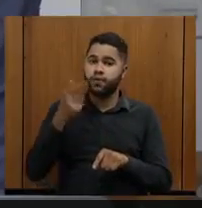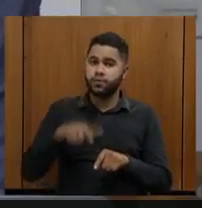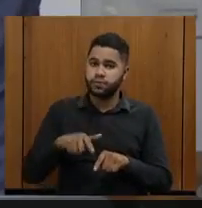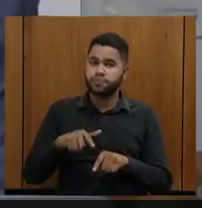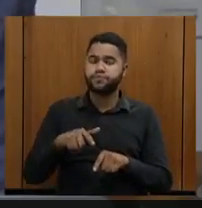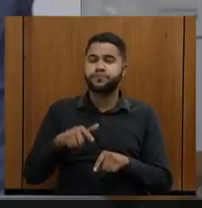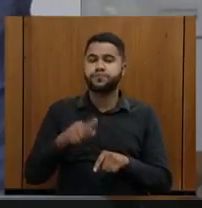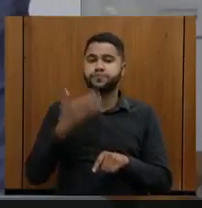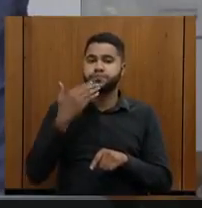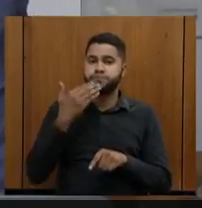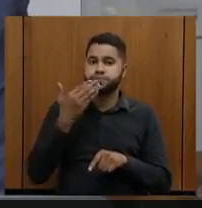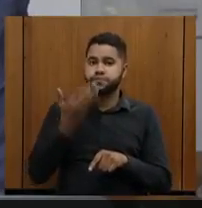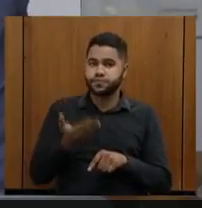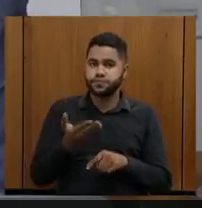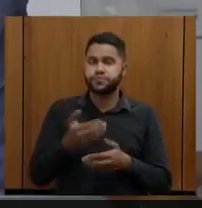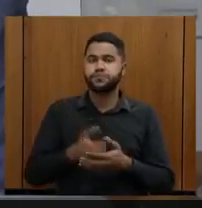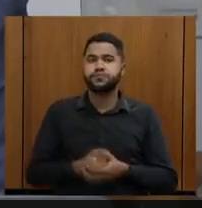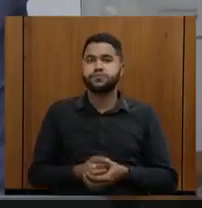esse nosso requerimento,